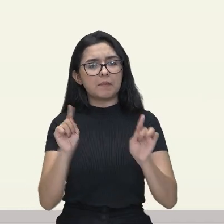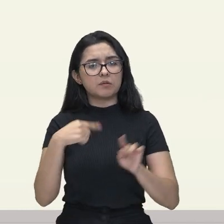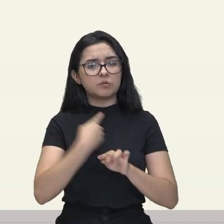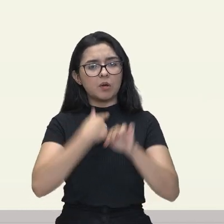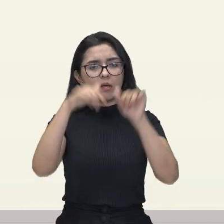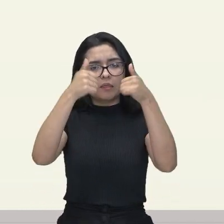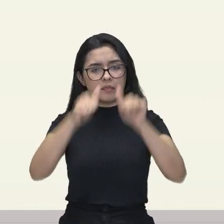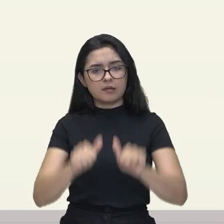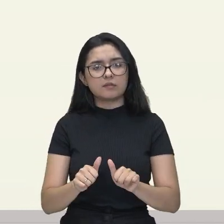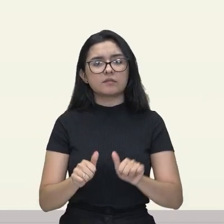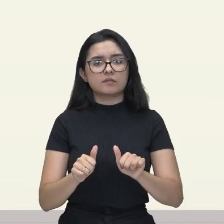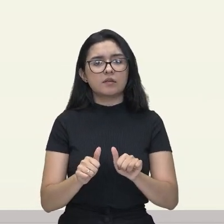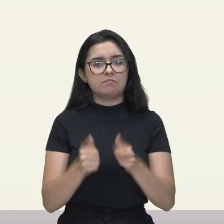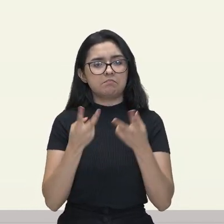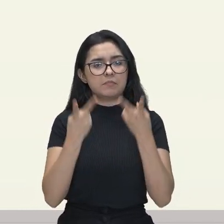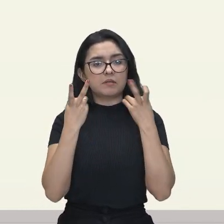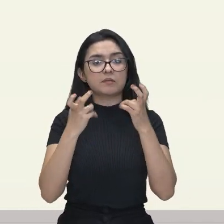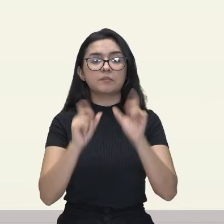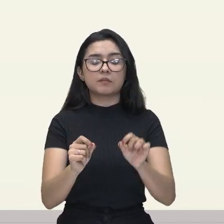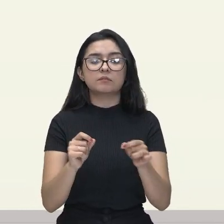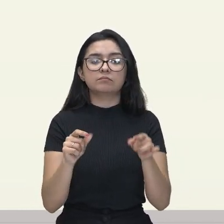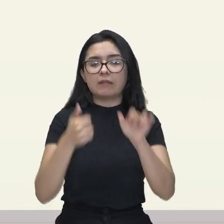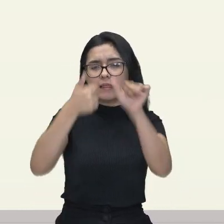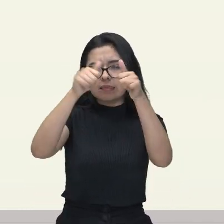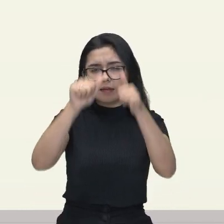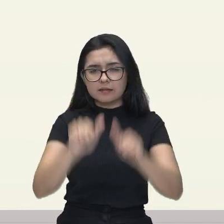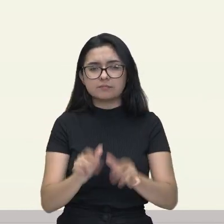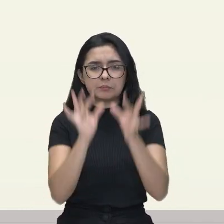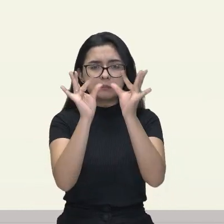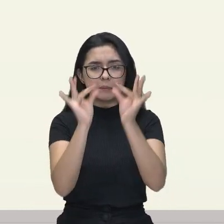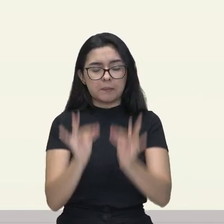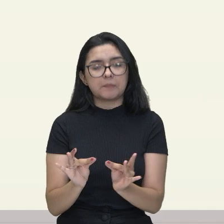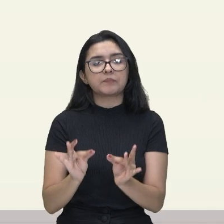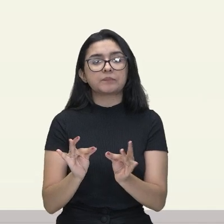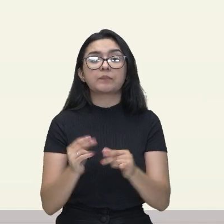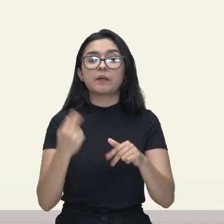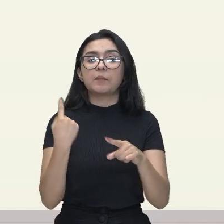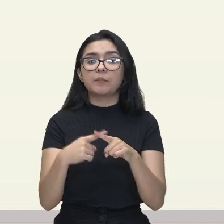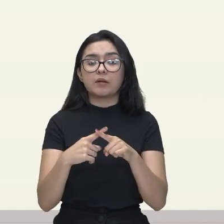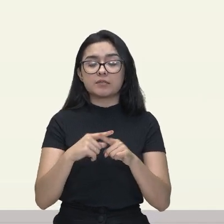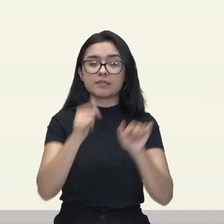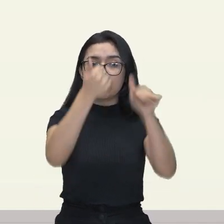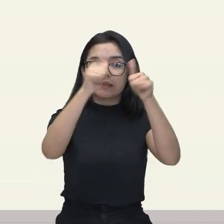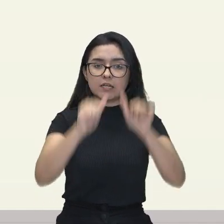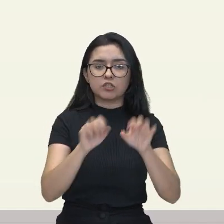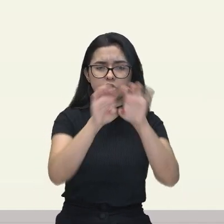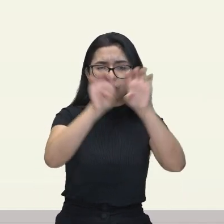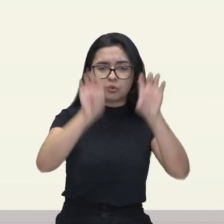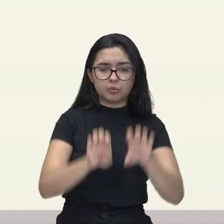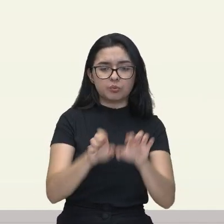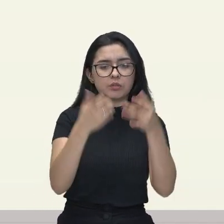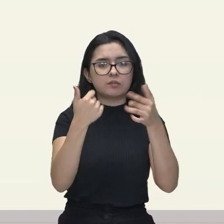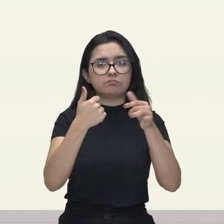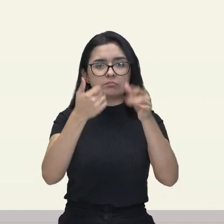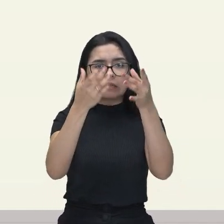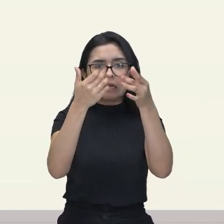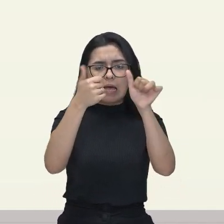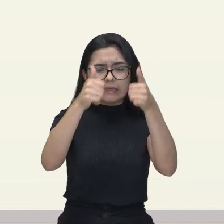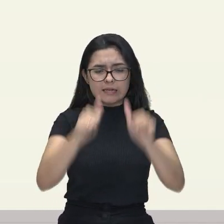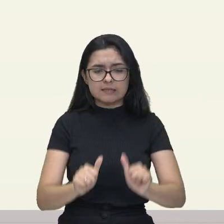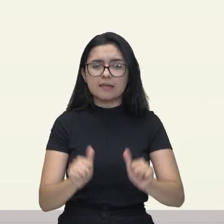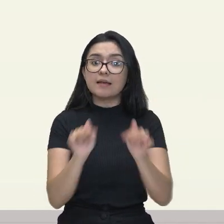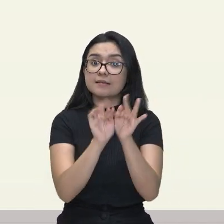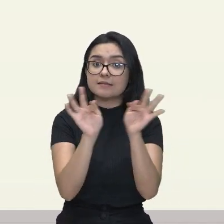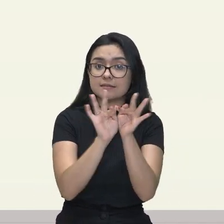e ver e analisar, né? Porque essa análise dessa estrutura, porque ela é simples,